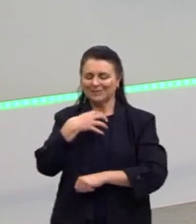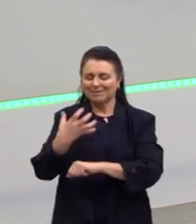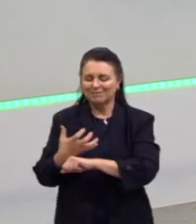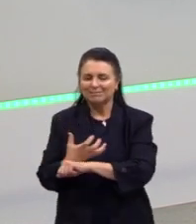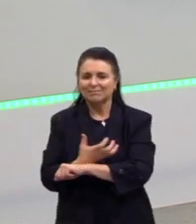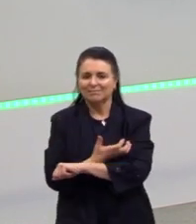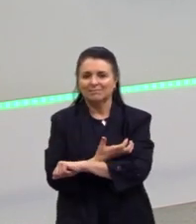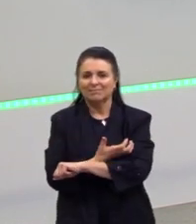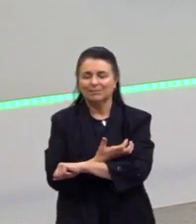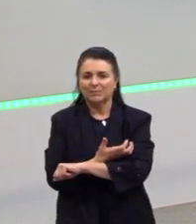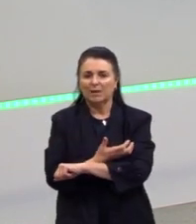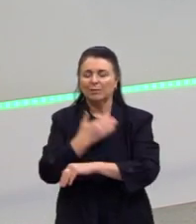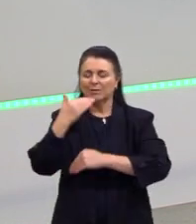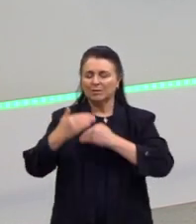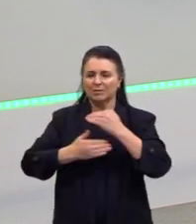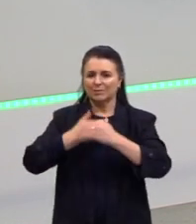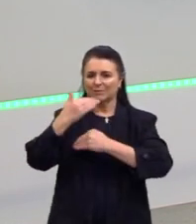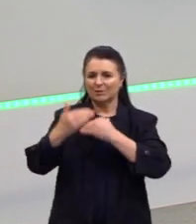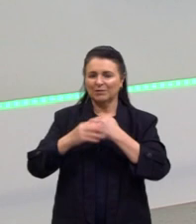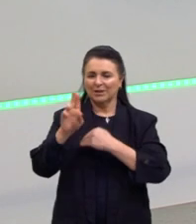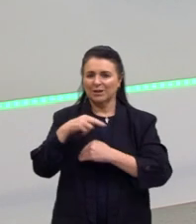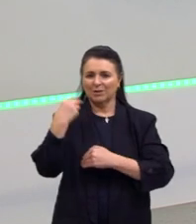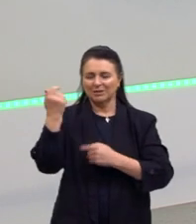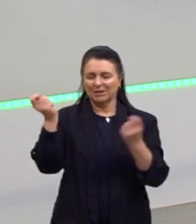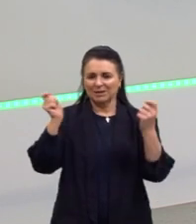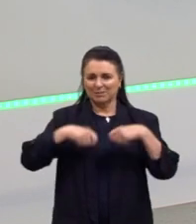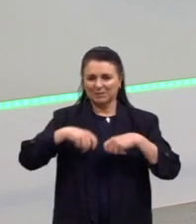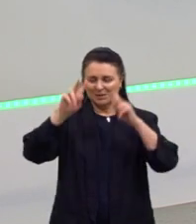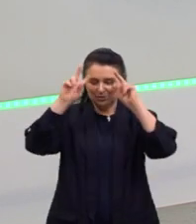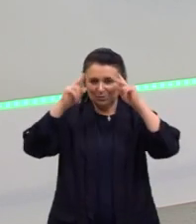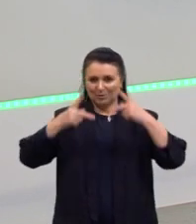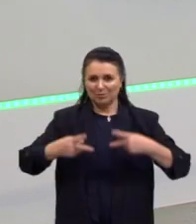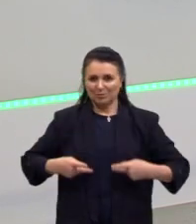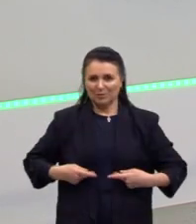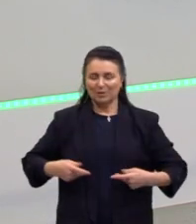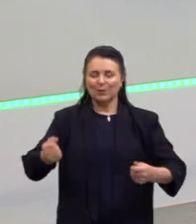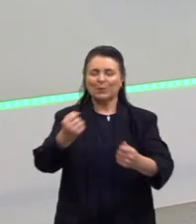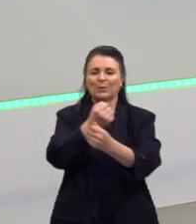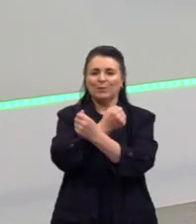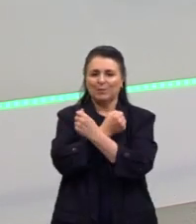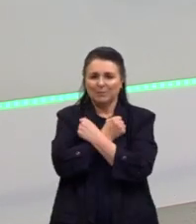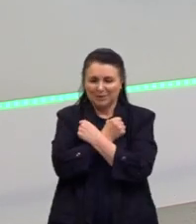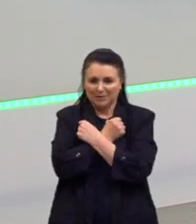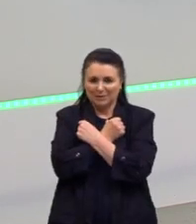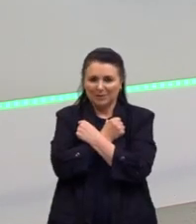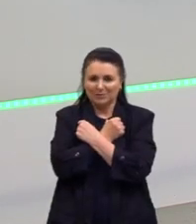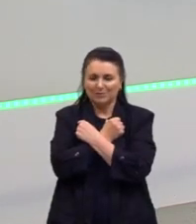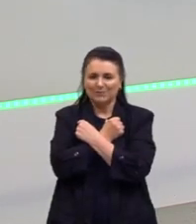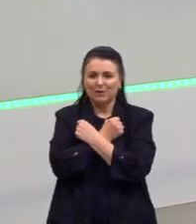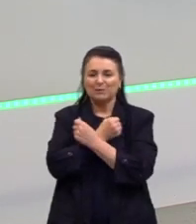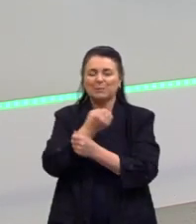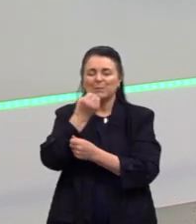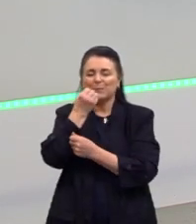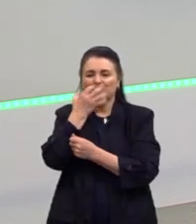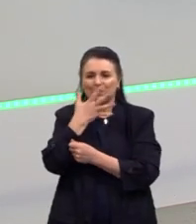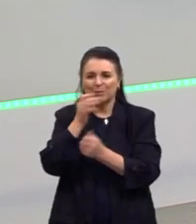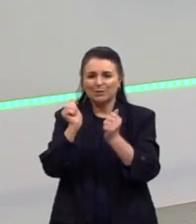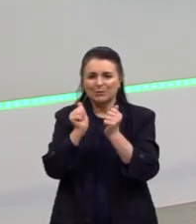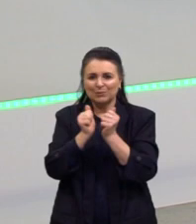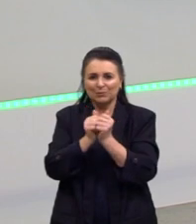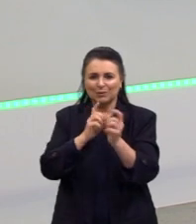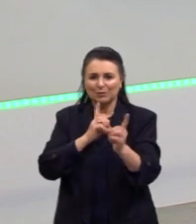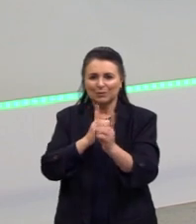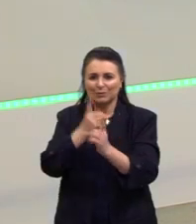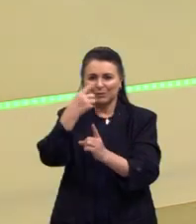para desenvolvermos a nossa capacidade humana. Um grande abraço, foi um privilégio, nos encontramos na próxima